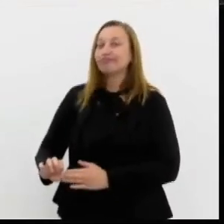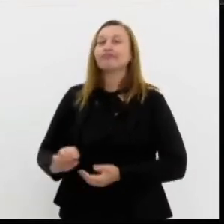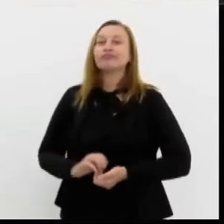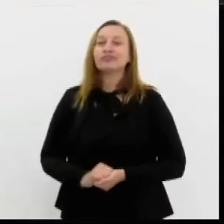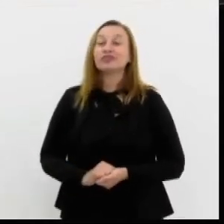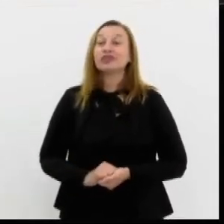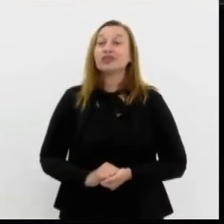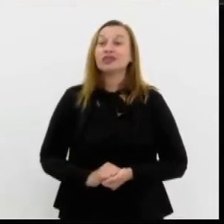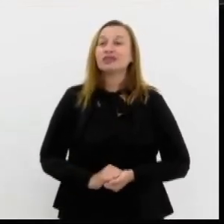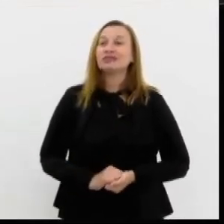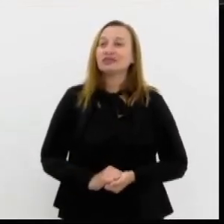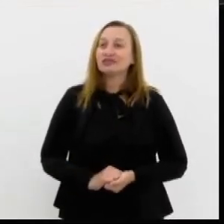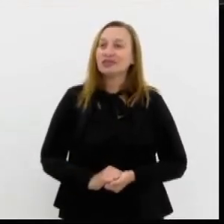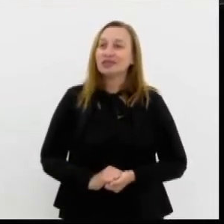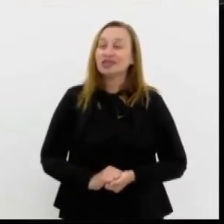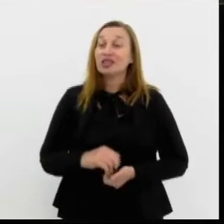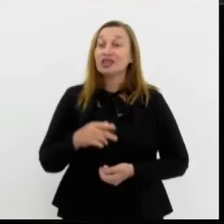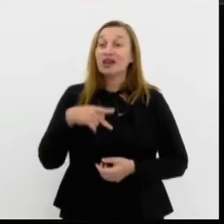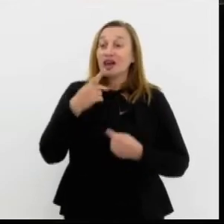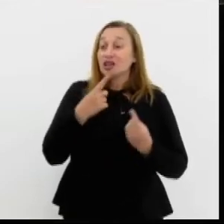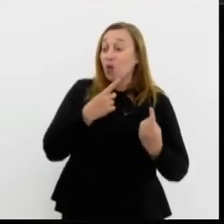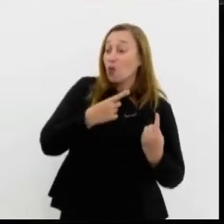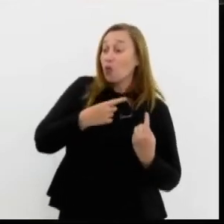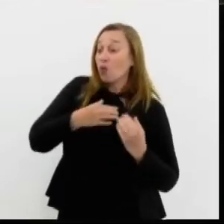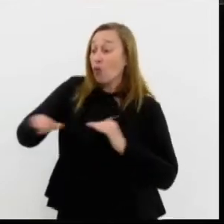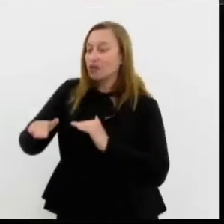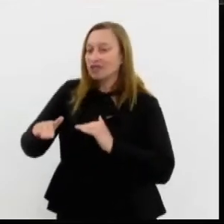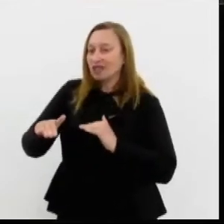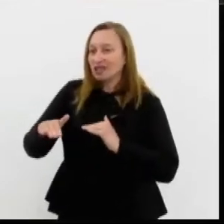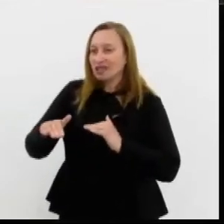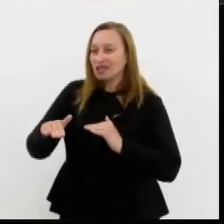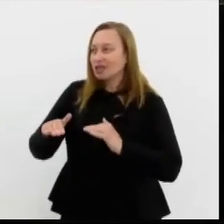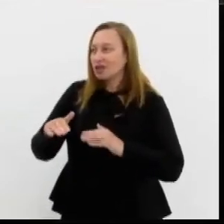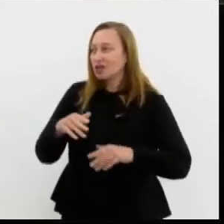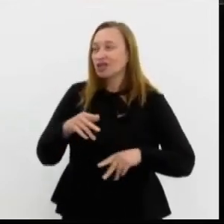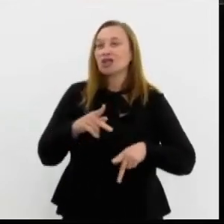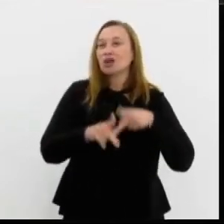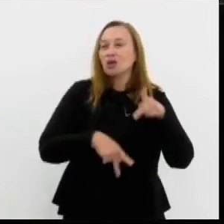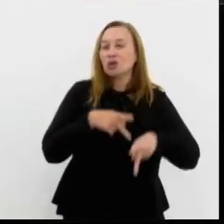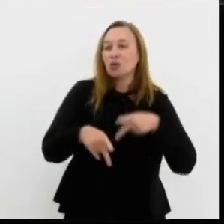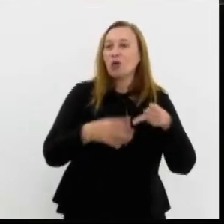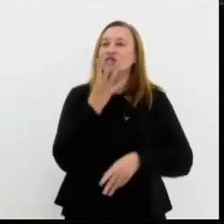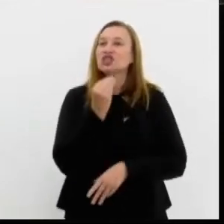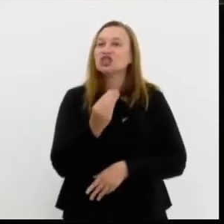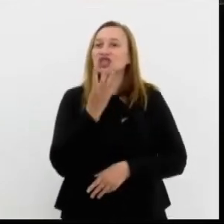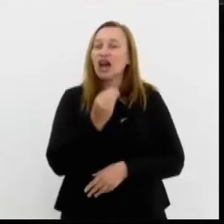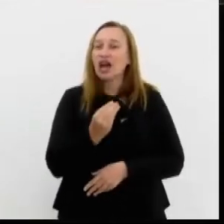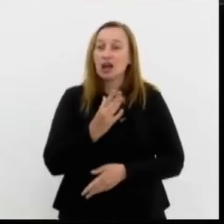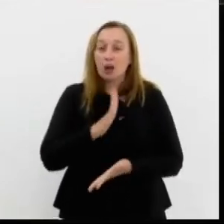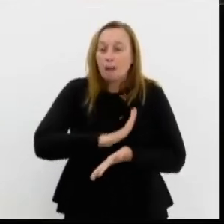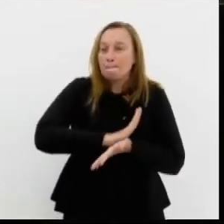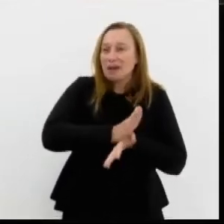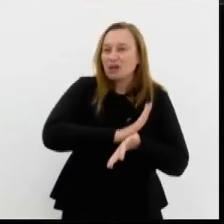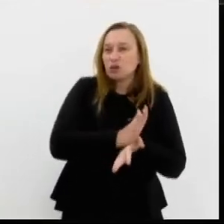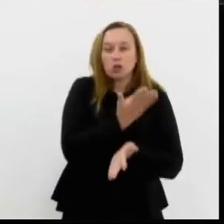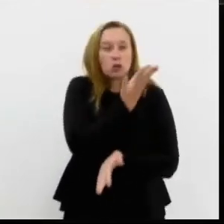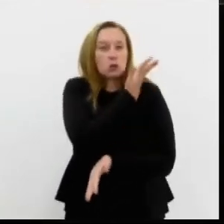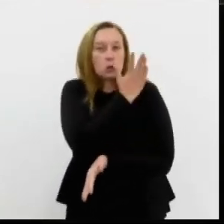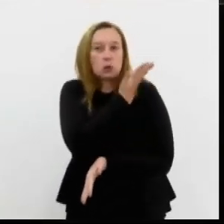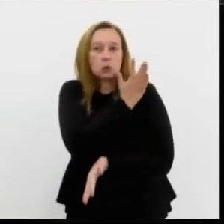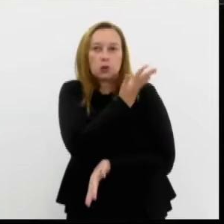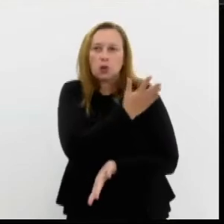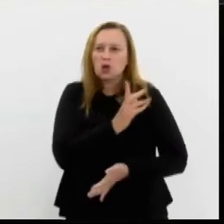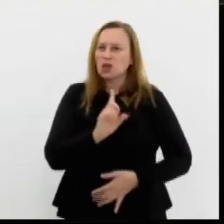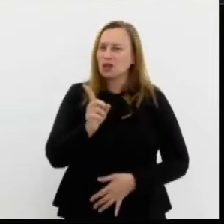falando contra Israel de forma discriminatória, preconceituosa.